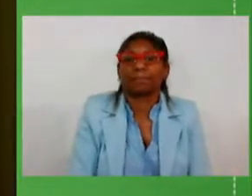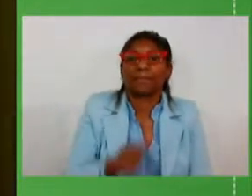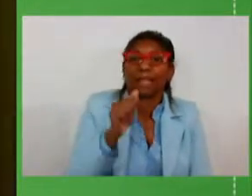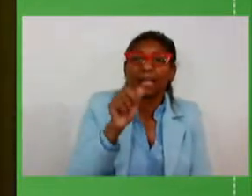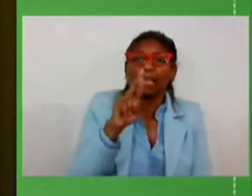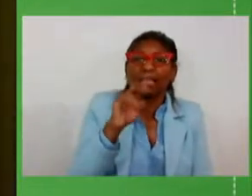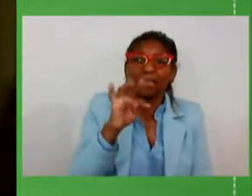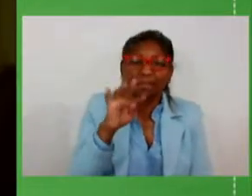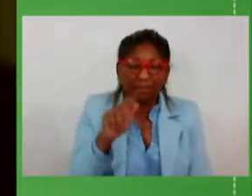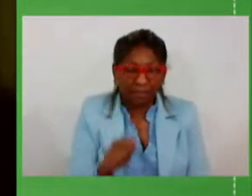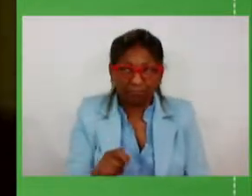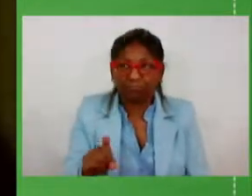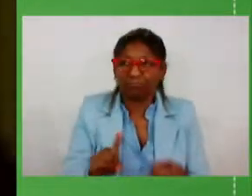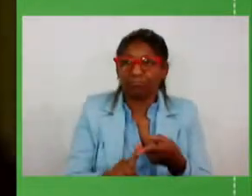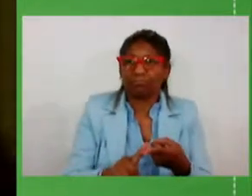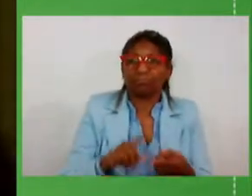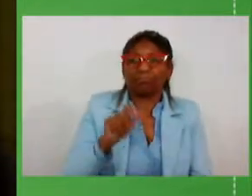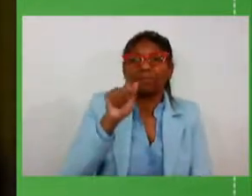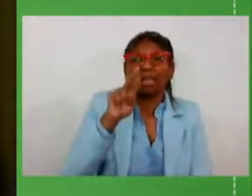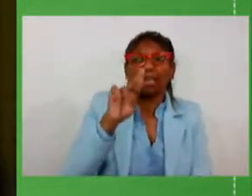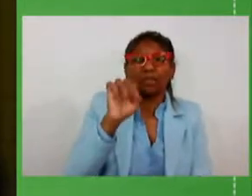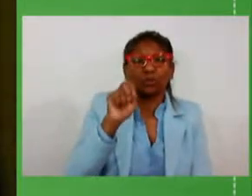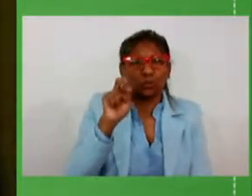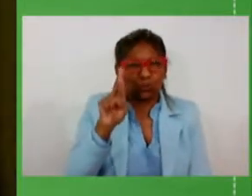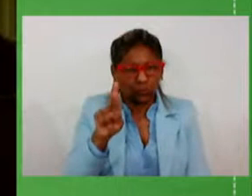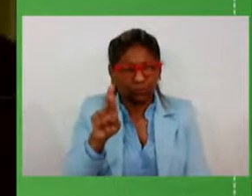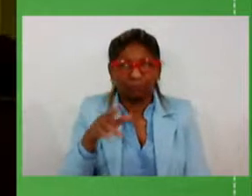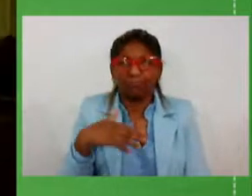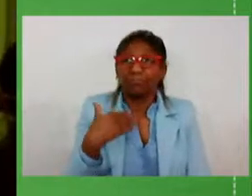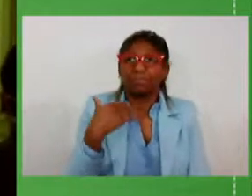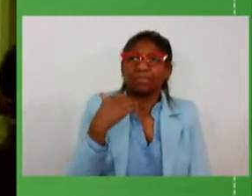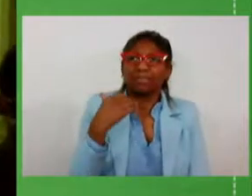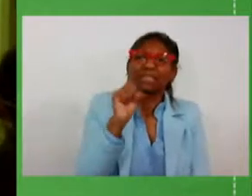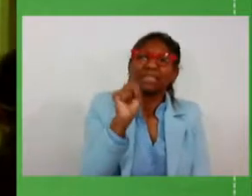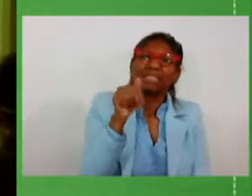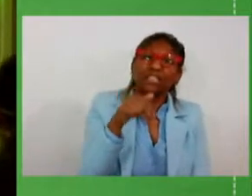secretário Arthur Santini eu vou acabar esquecendo de alguém